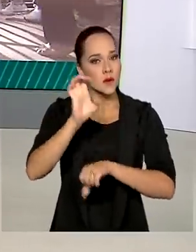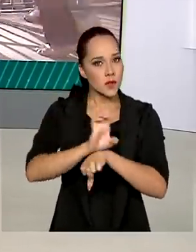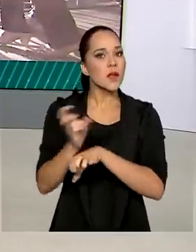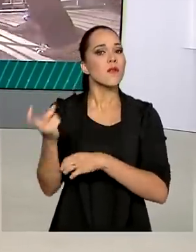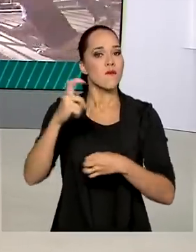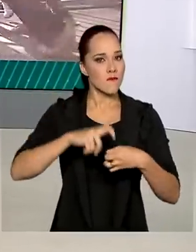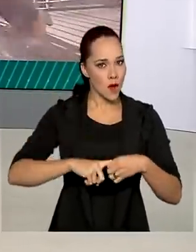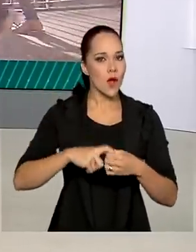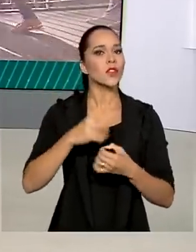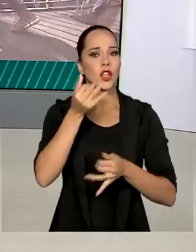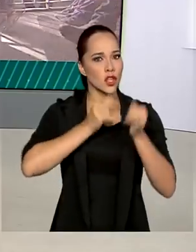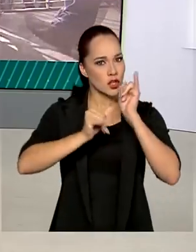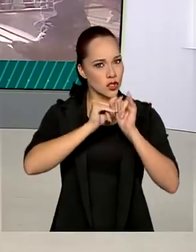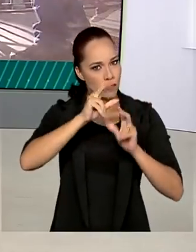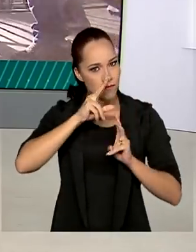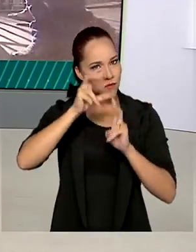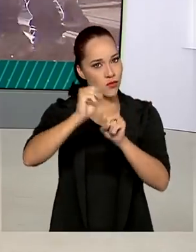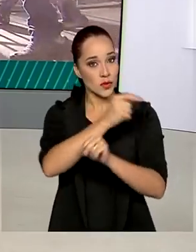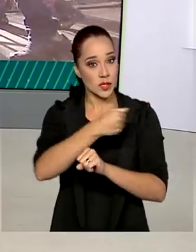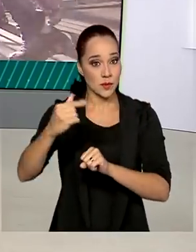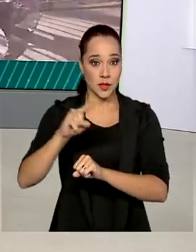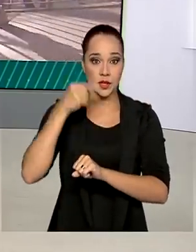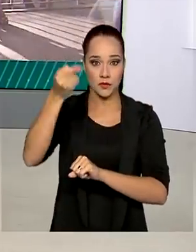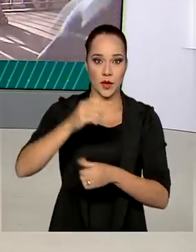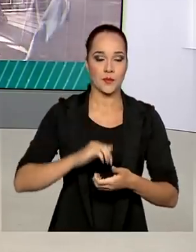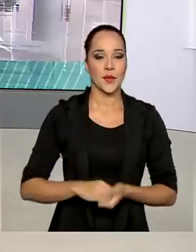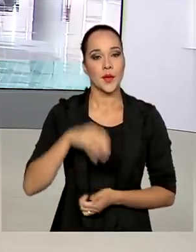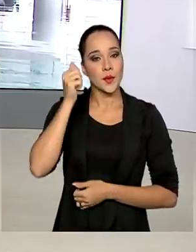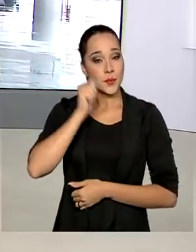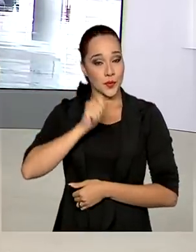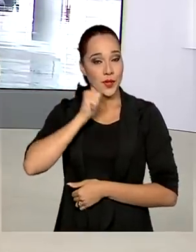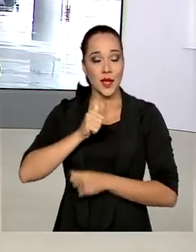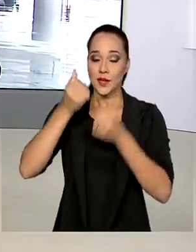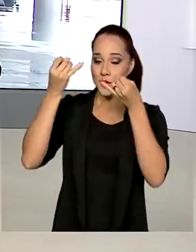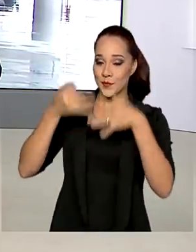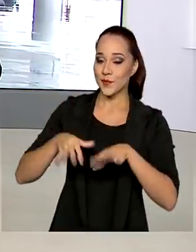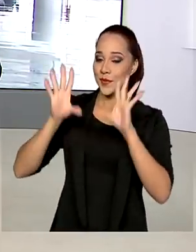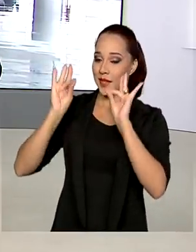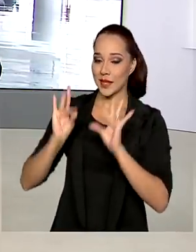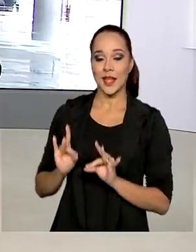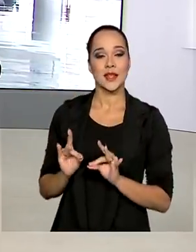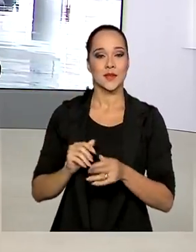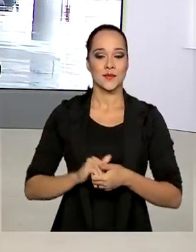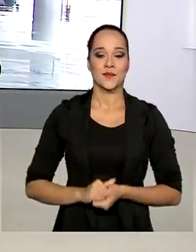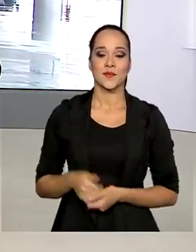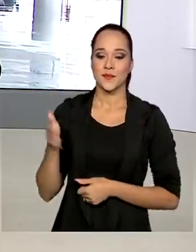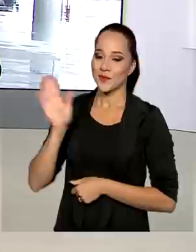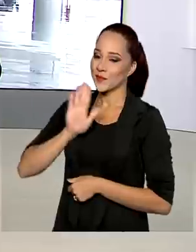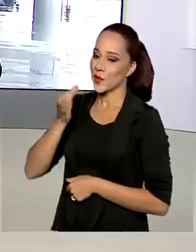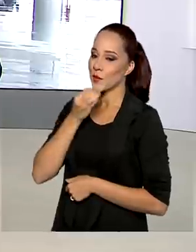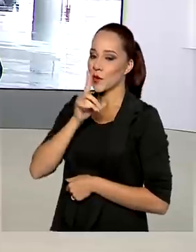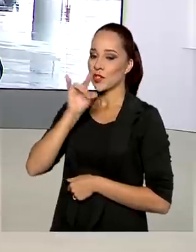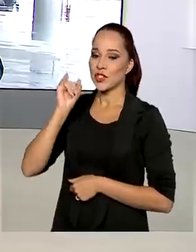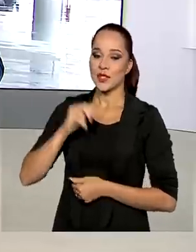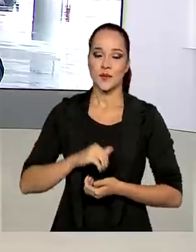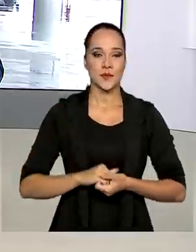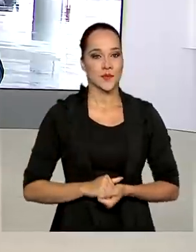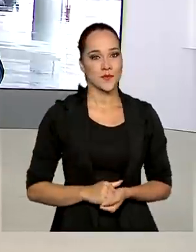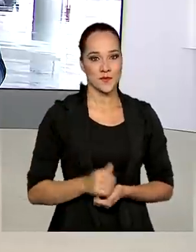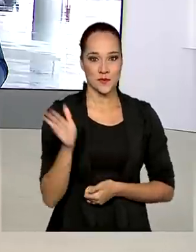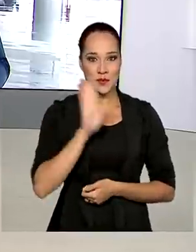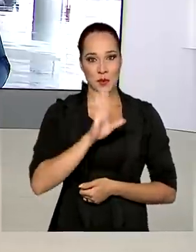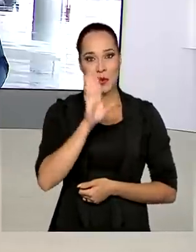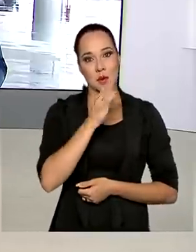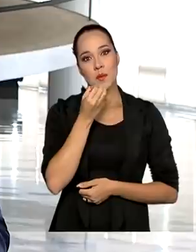volta a ter carga máxima na semana que vem. Márcia Fernandes traz os detalhes para a gente. Olá, Márcia. Bom dia. Oi,